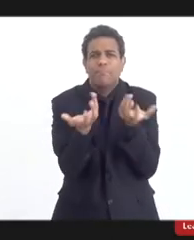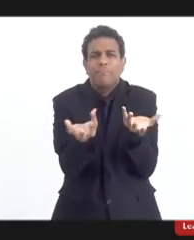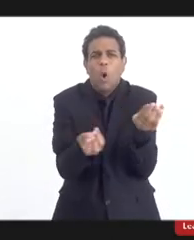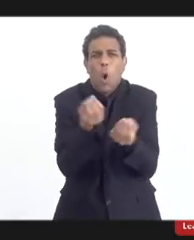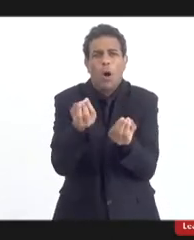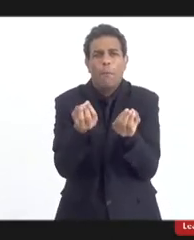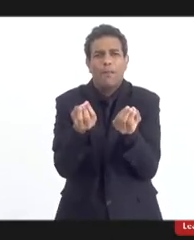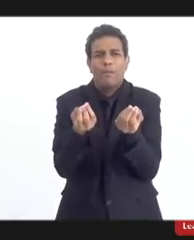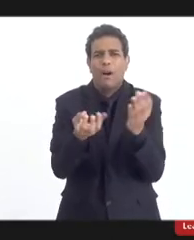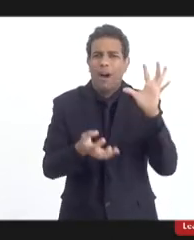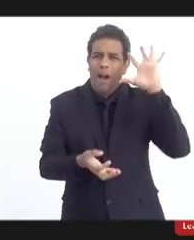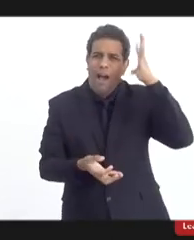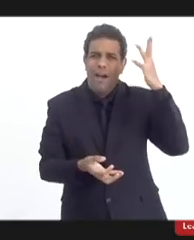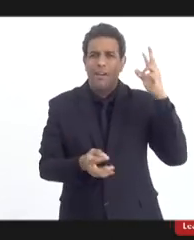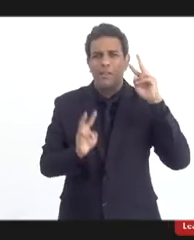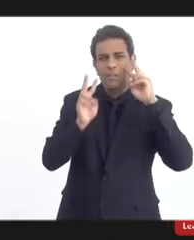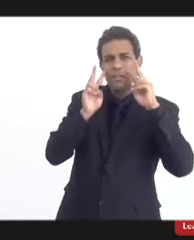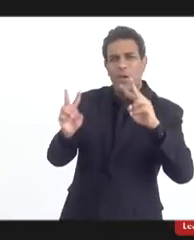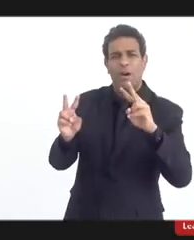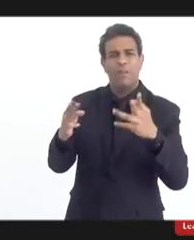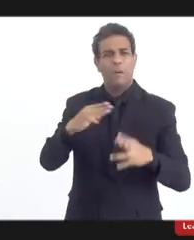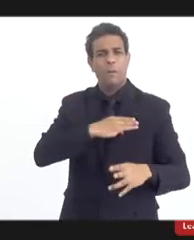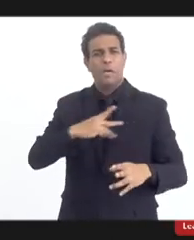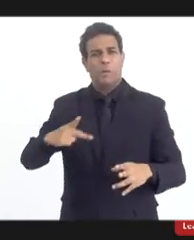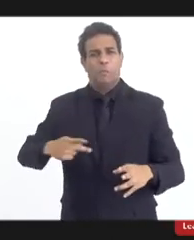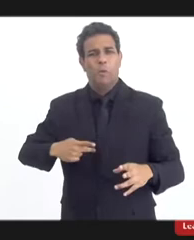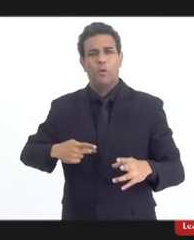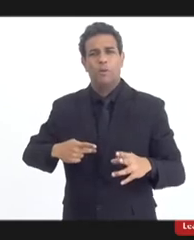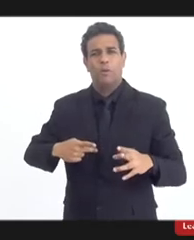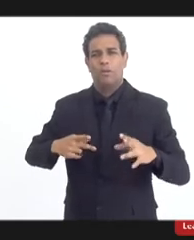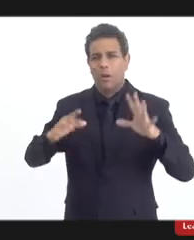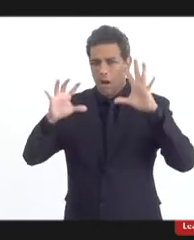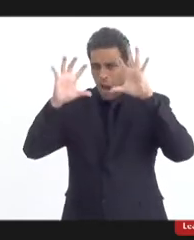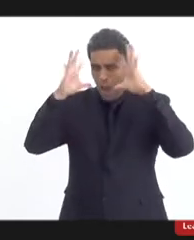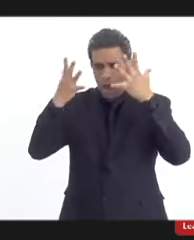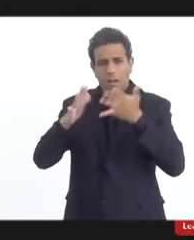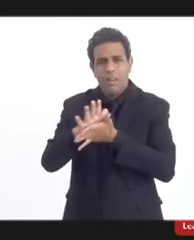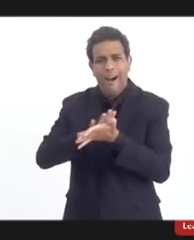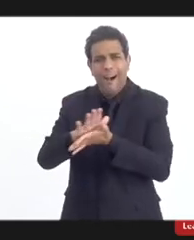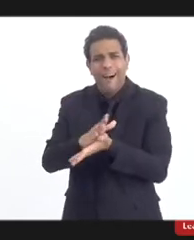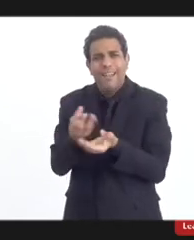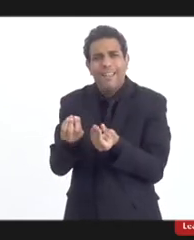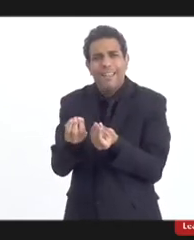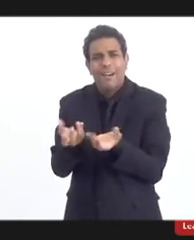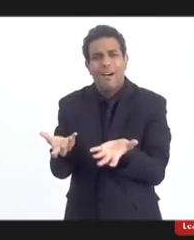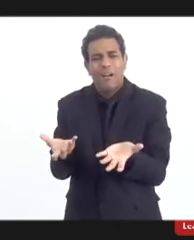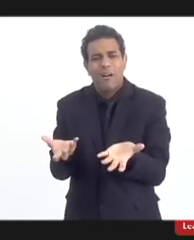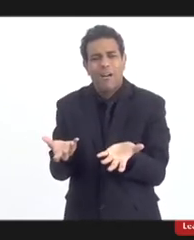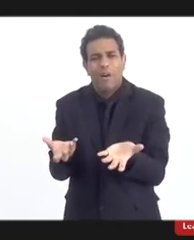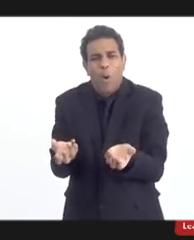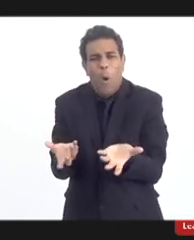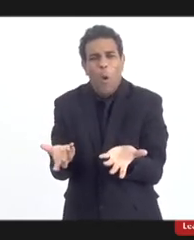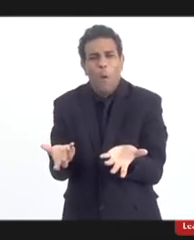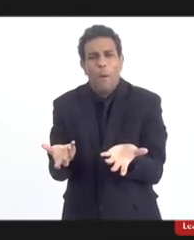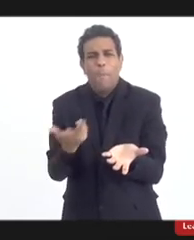também aqui o Ministério Público, não é? Há uma